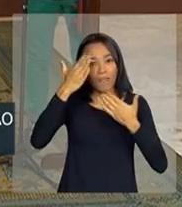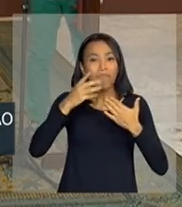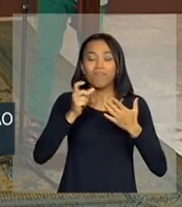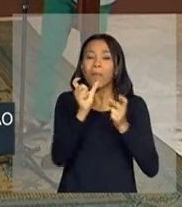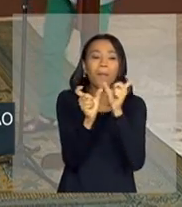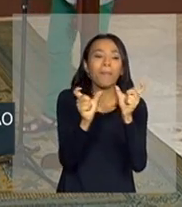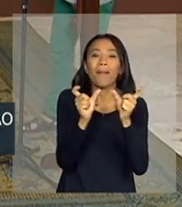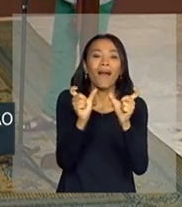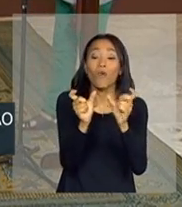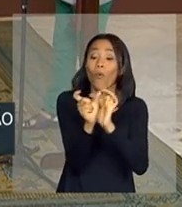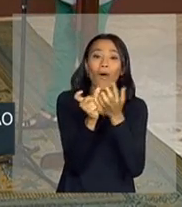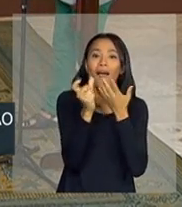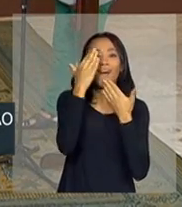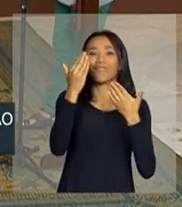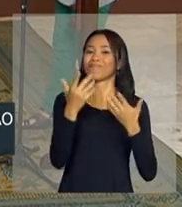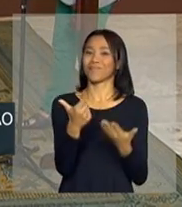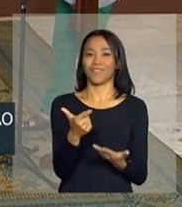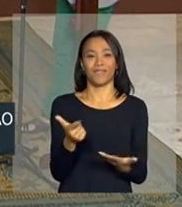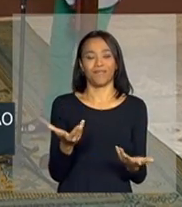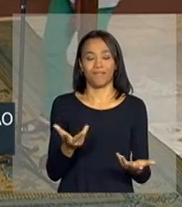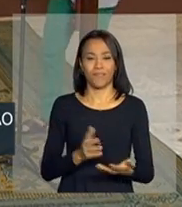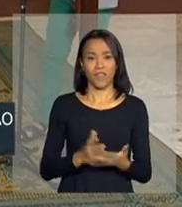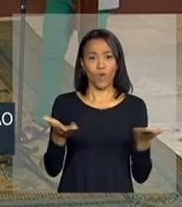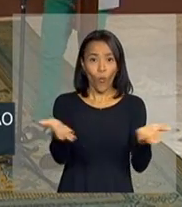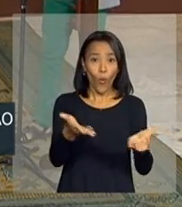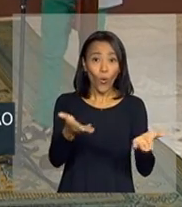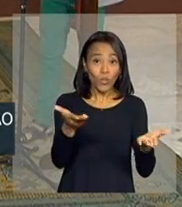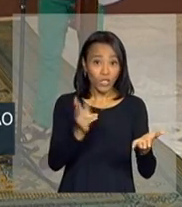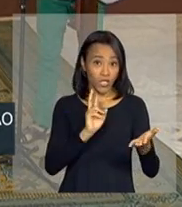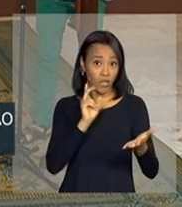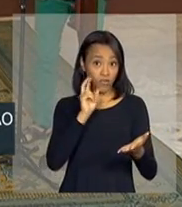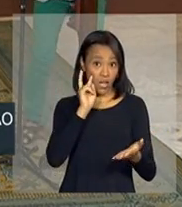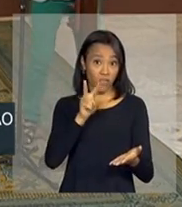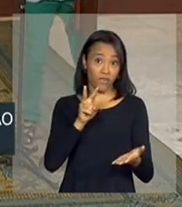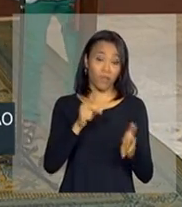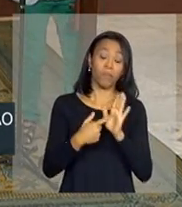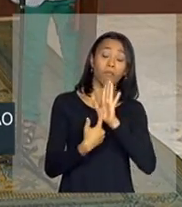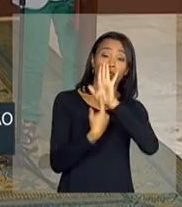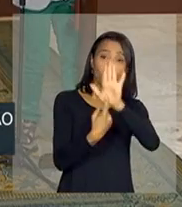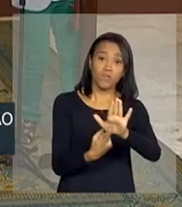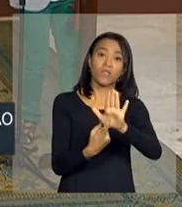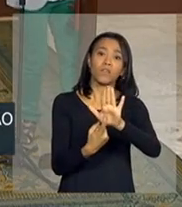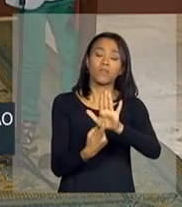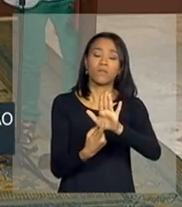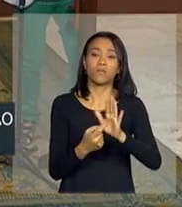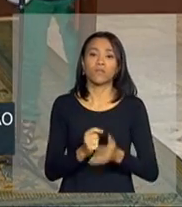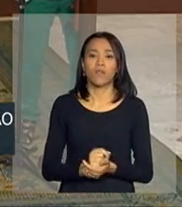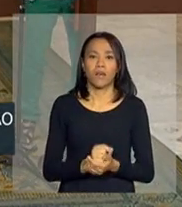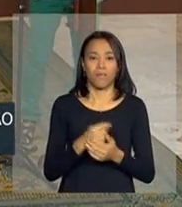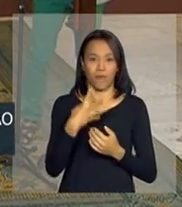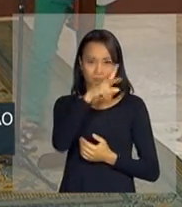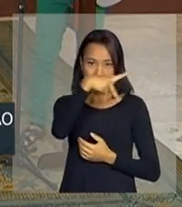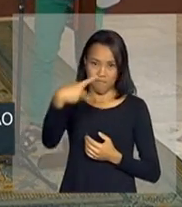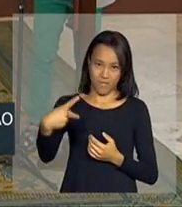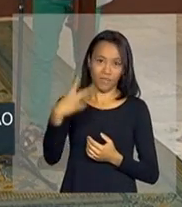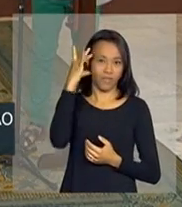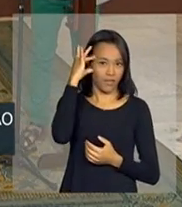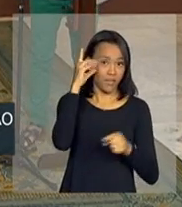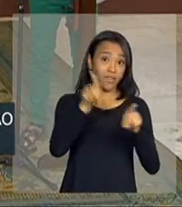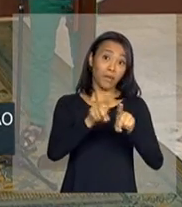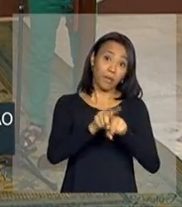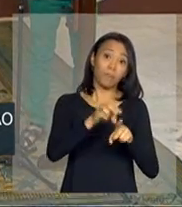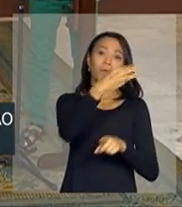palavras. Agora, hoje, lá em cima, eu estava apresentando para a presidenta e para a